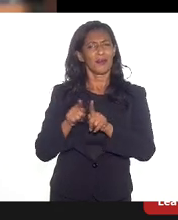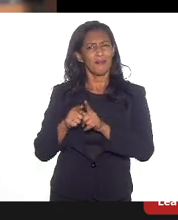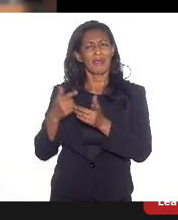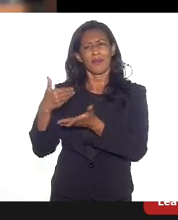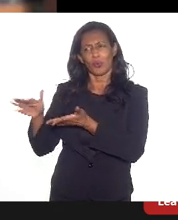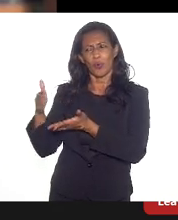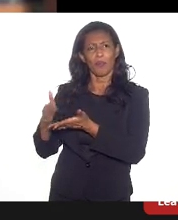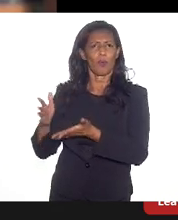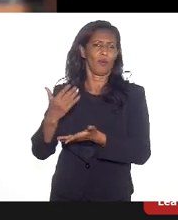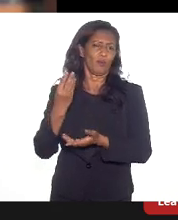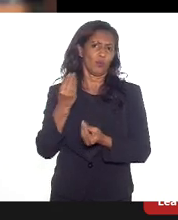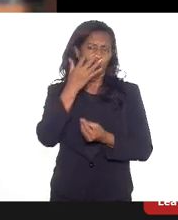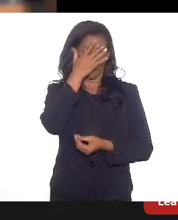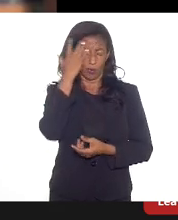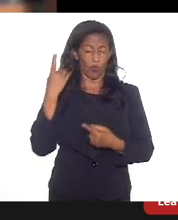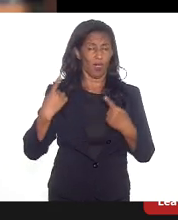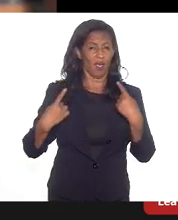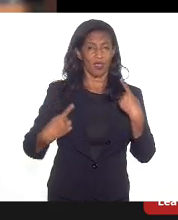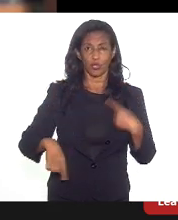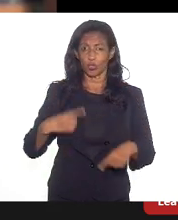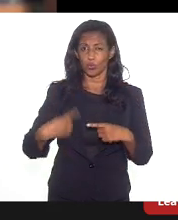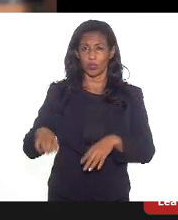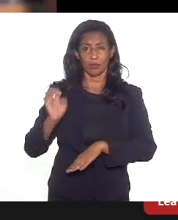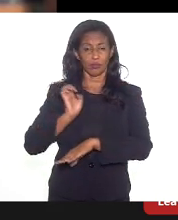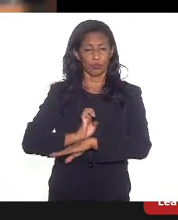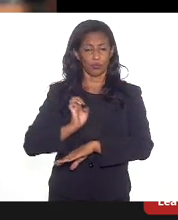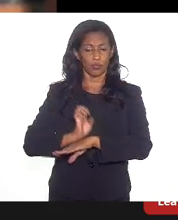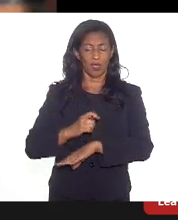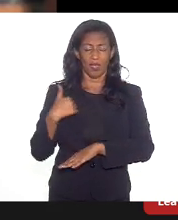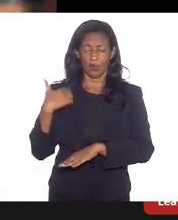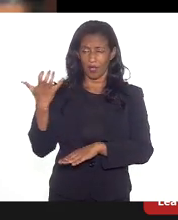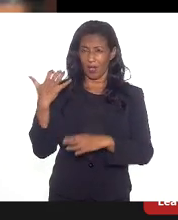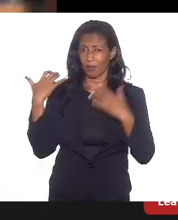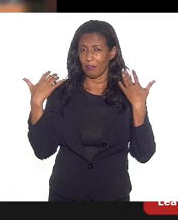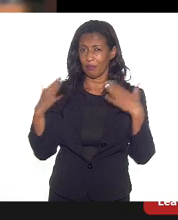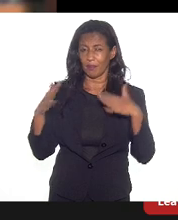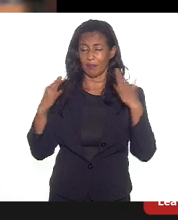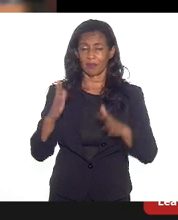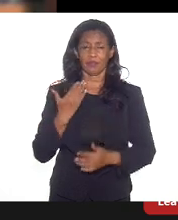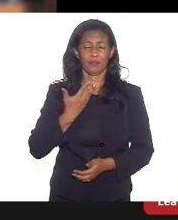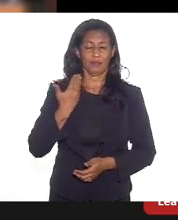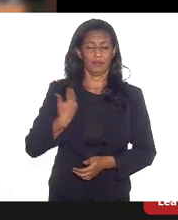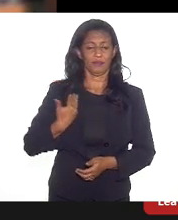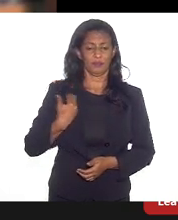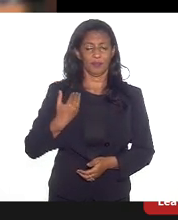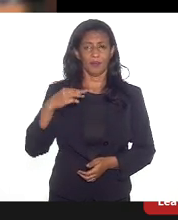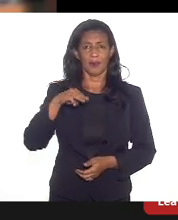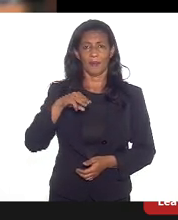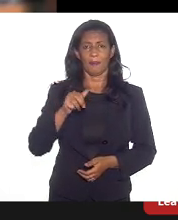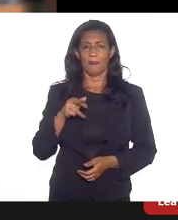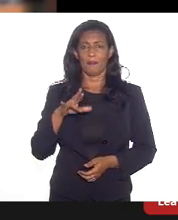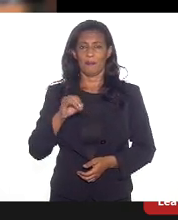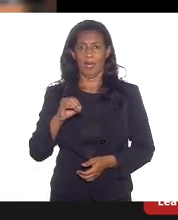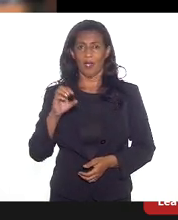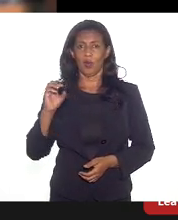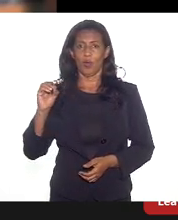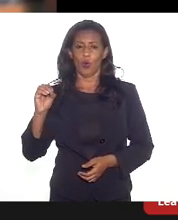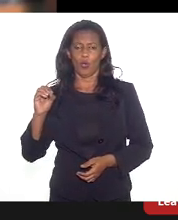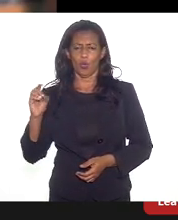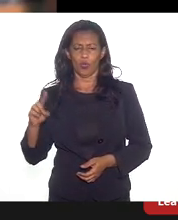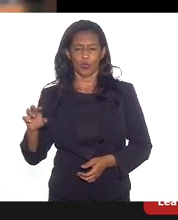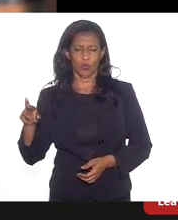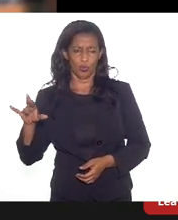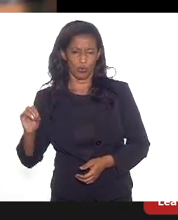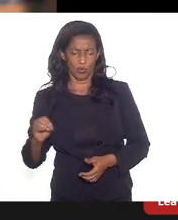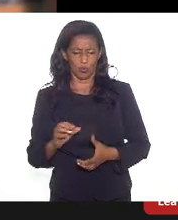discussão do nosso Estado é uma discussão, primeiro eu quero parabenizar o nosso amigo, Mário Osório, eu concordo, eu concordo, a discussão